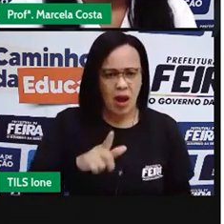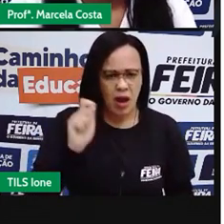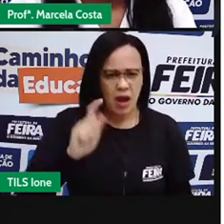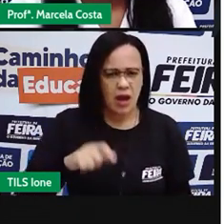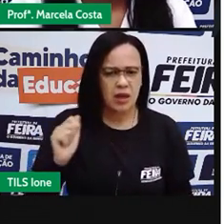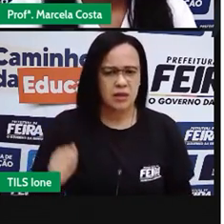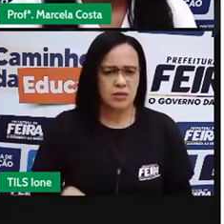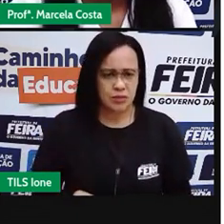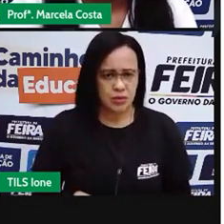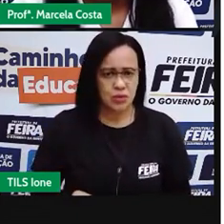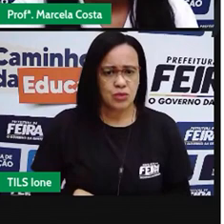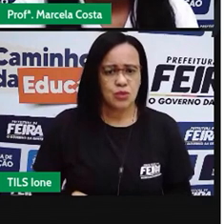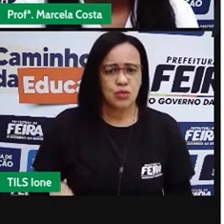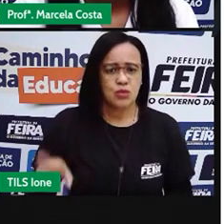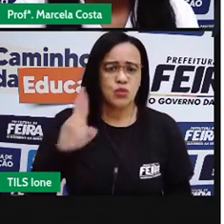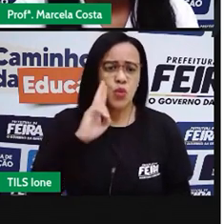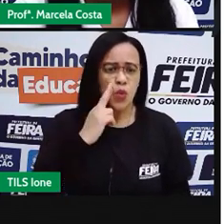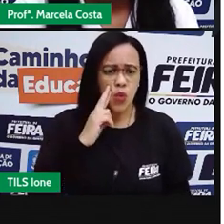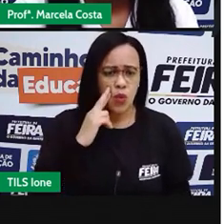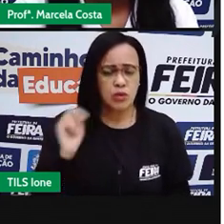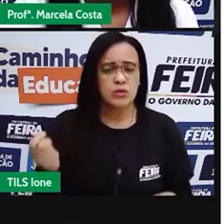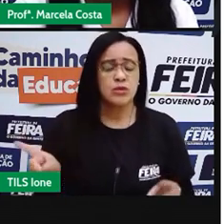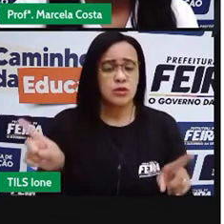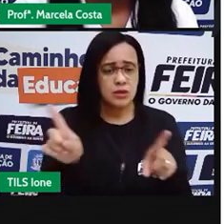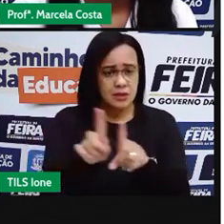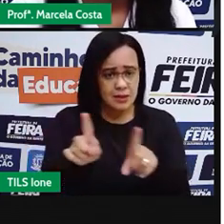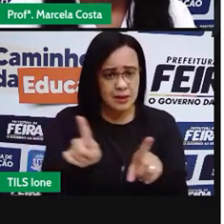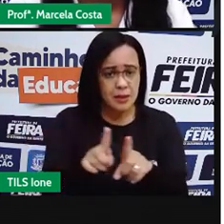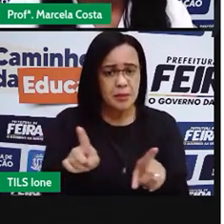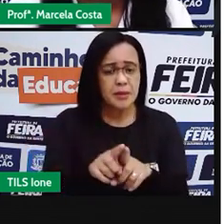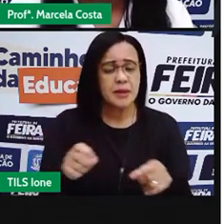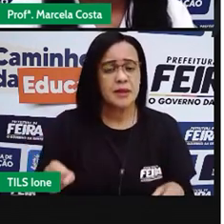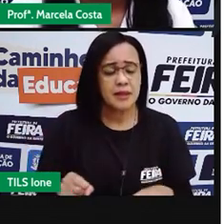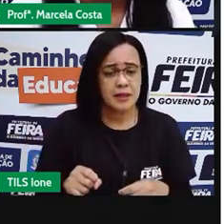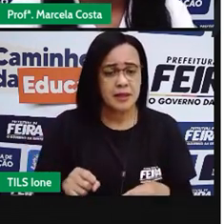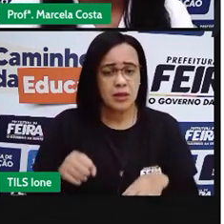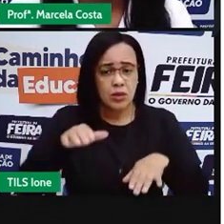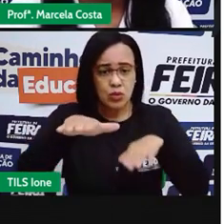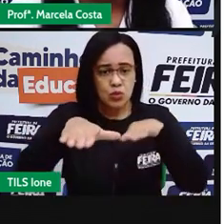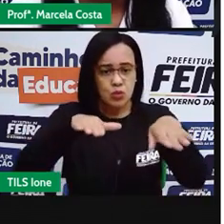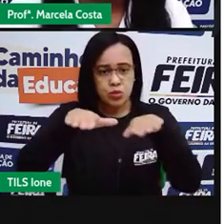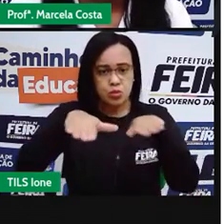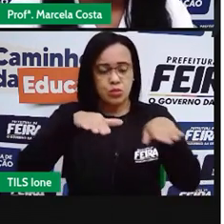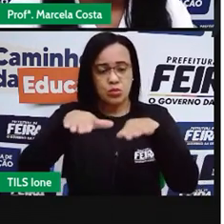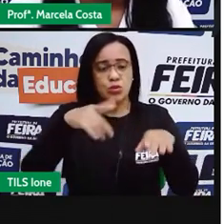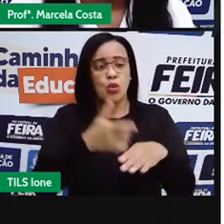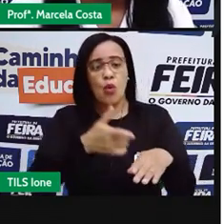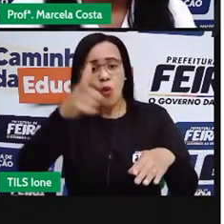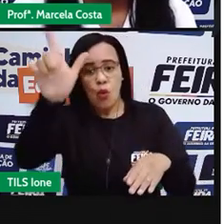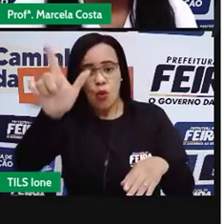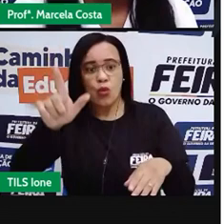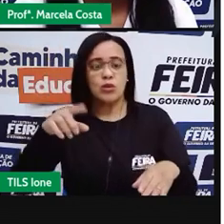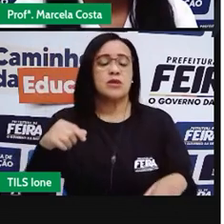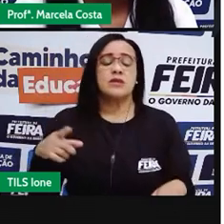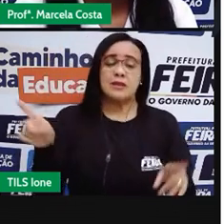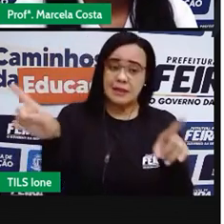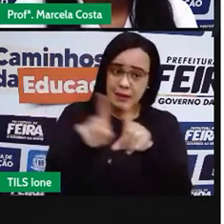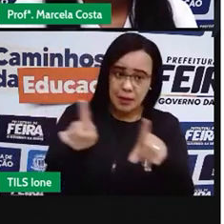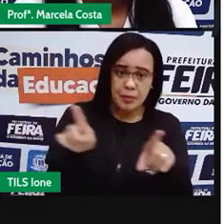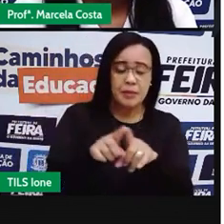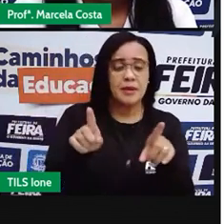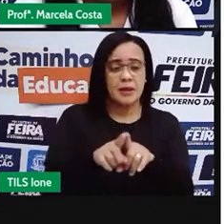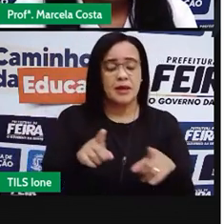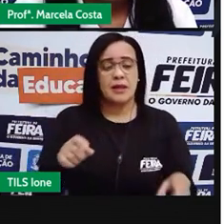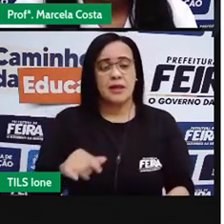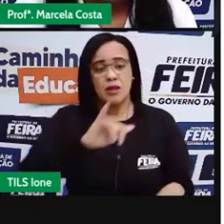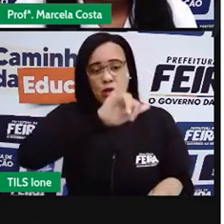A também passa aqui pela avenida João Duval, representada aqui por